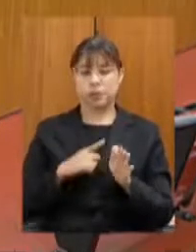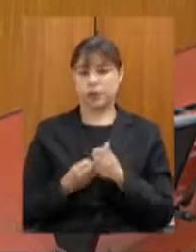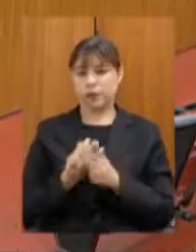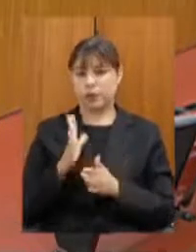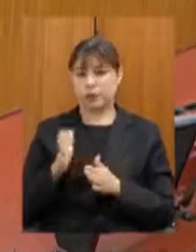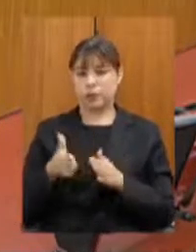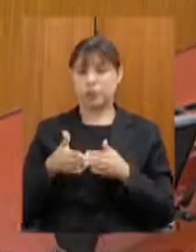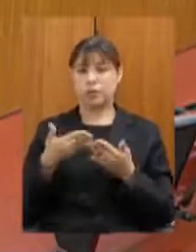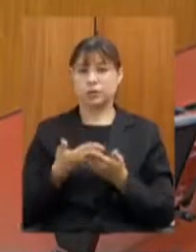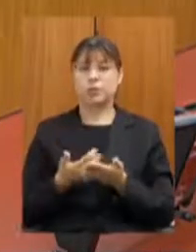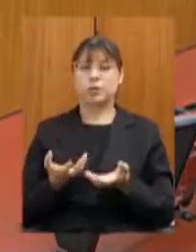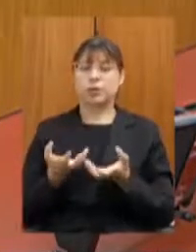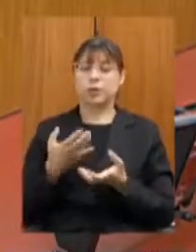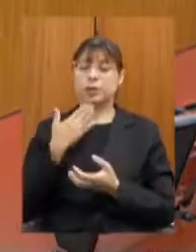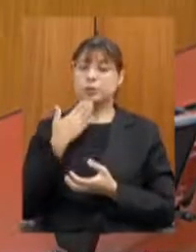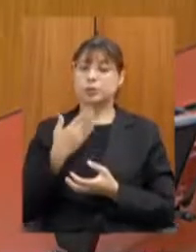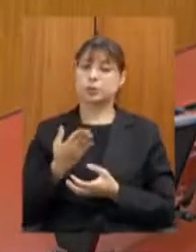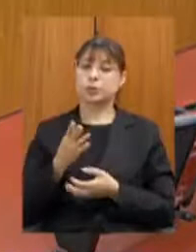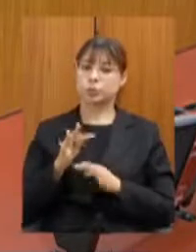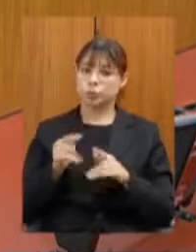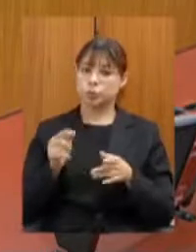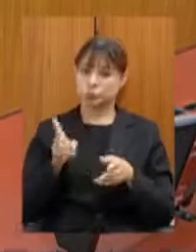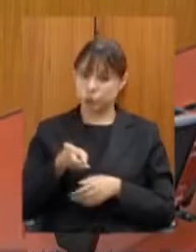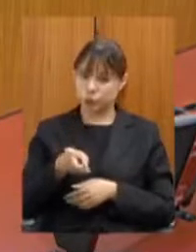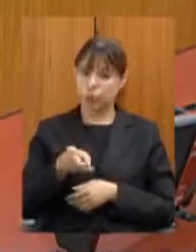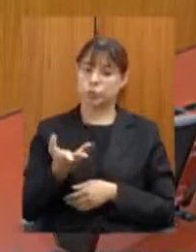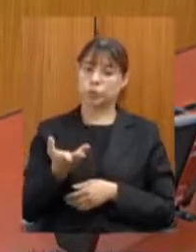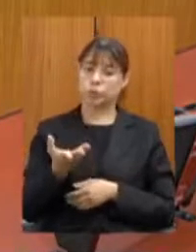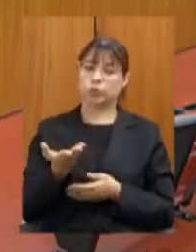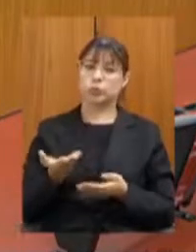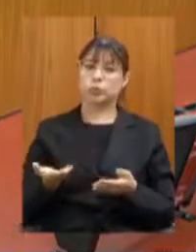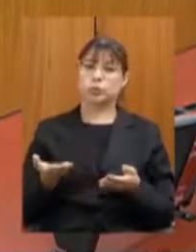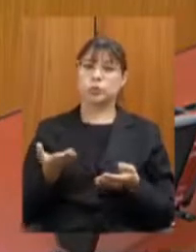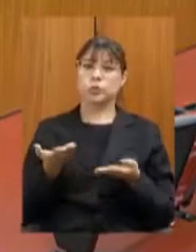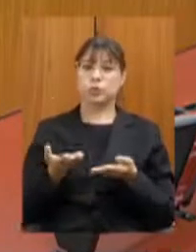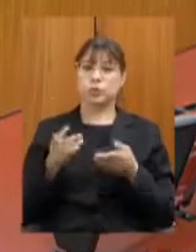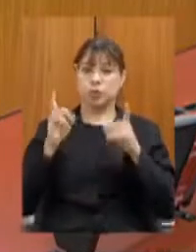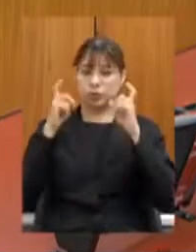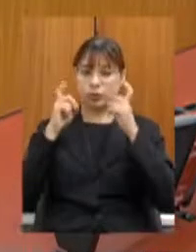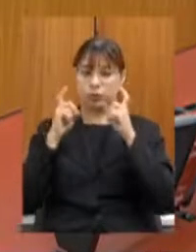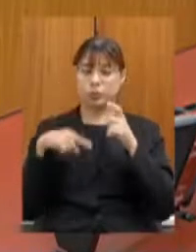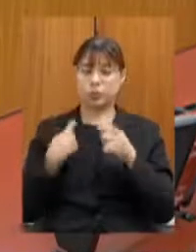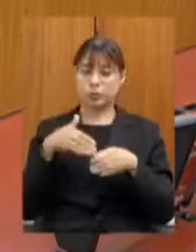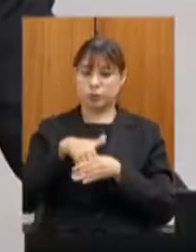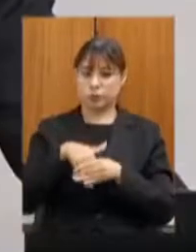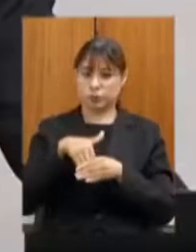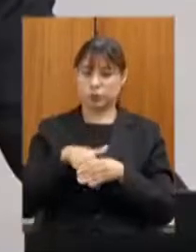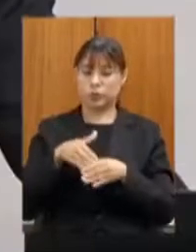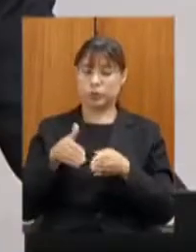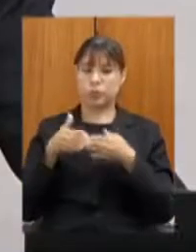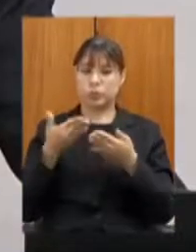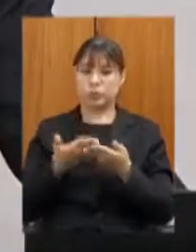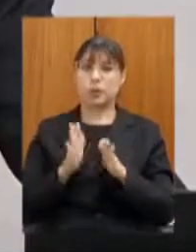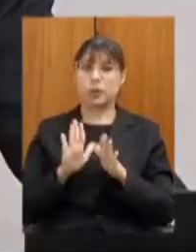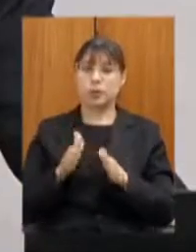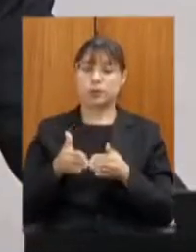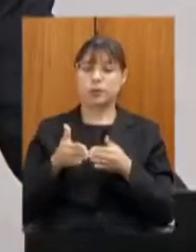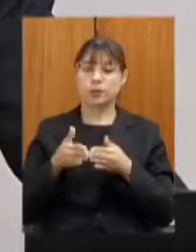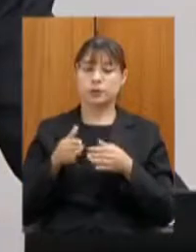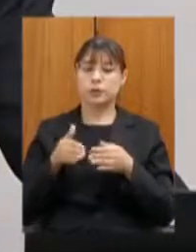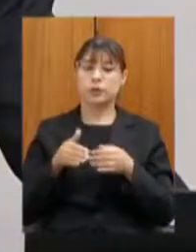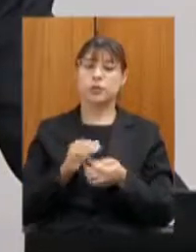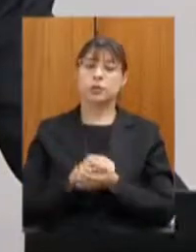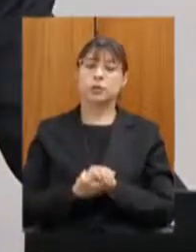solicitar que todos permaneçam nessa sala para votarmos os requerimentos mas queria pedir licença a todos